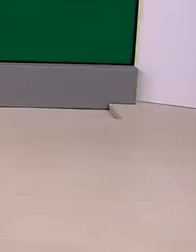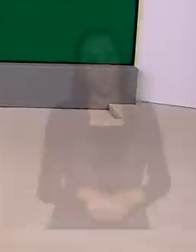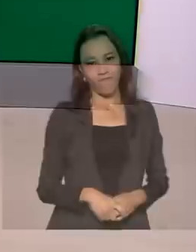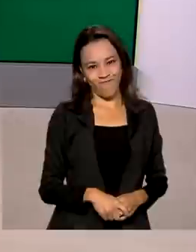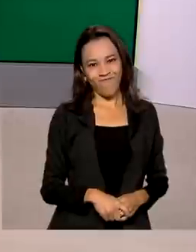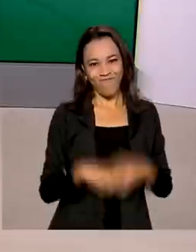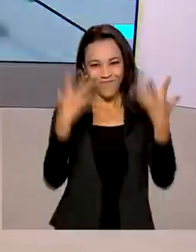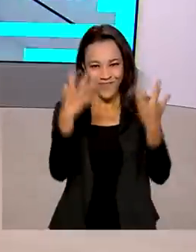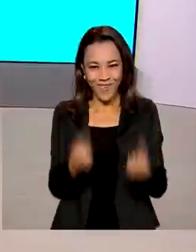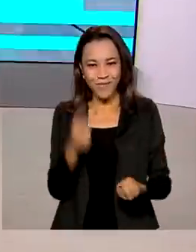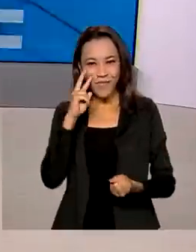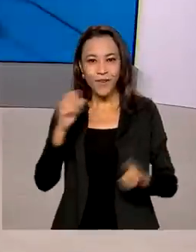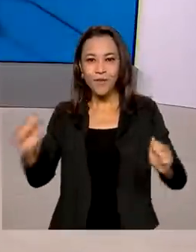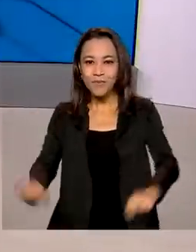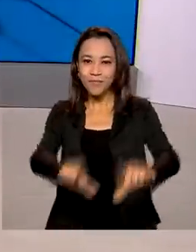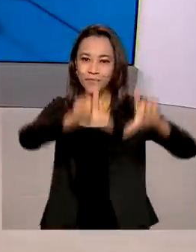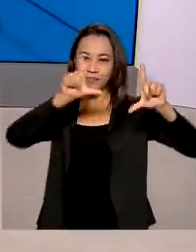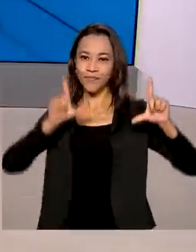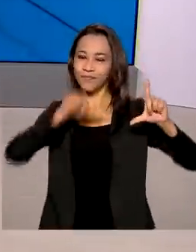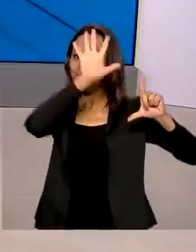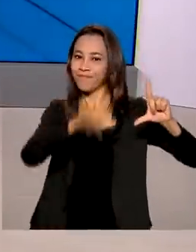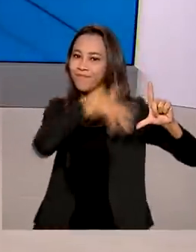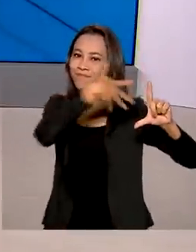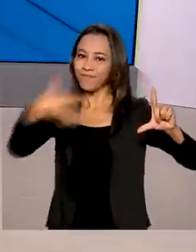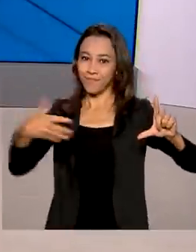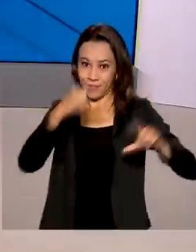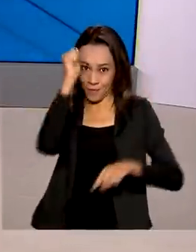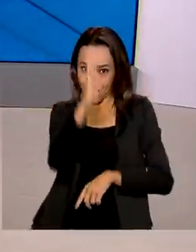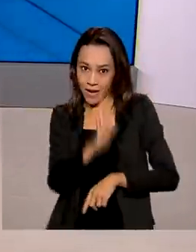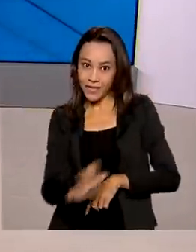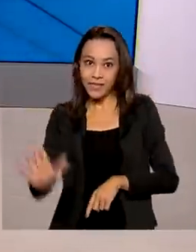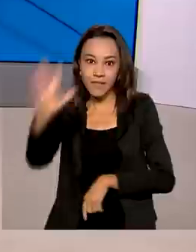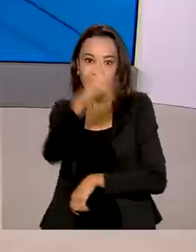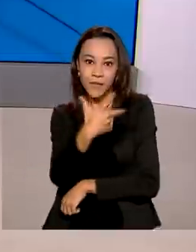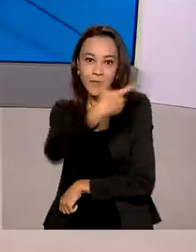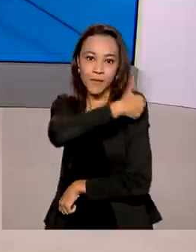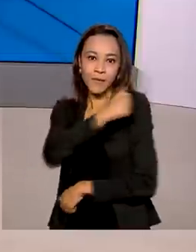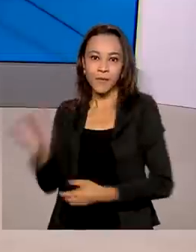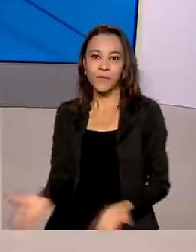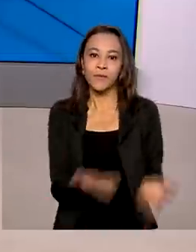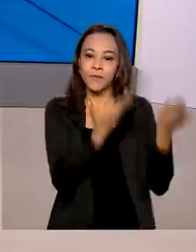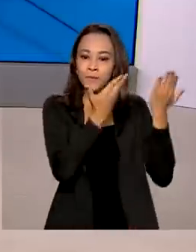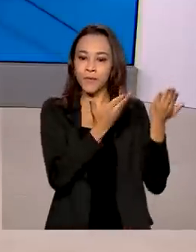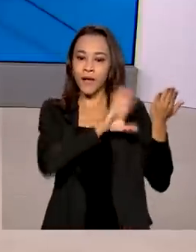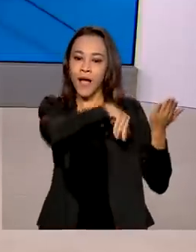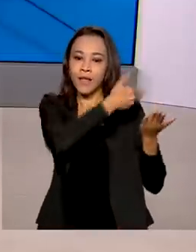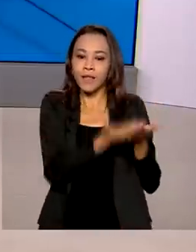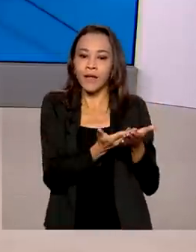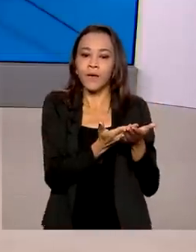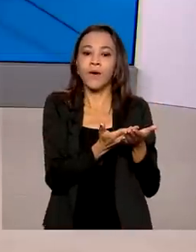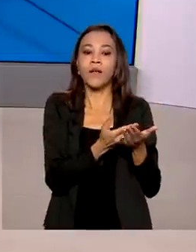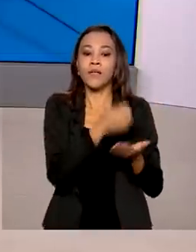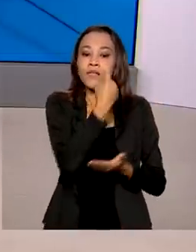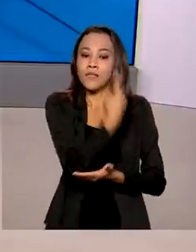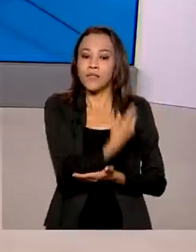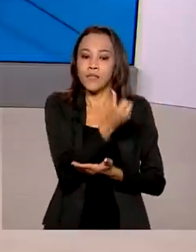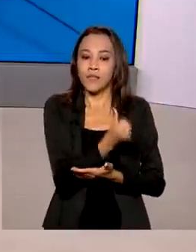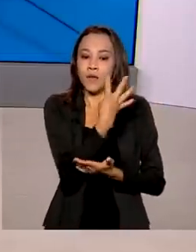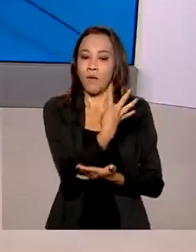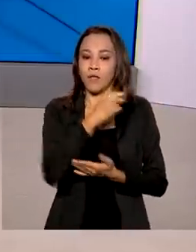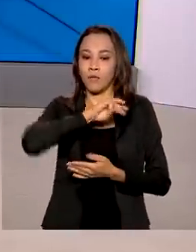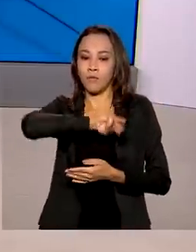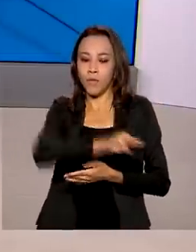Vamos ver como estão os números da vacinação pelo país. Vamos lá, até agora o Ministério da Saúde já distribuiu 164